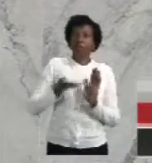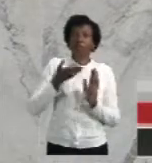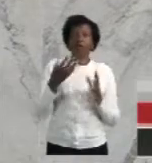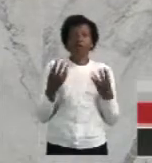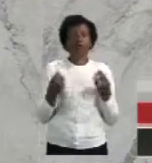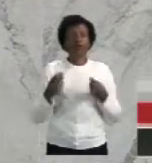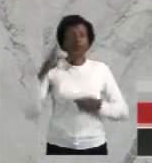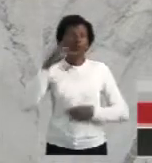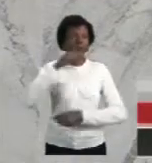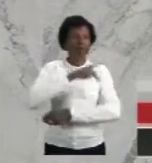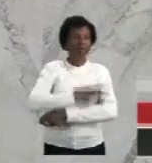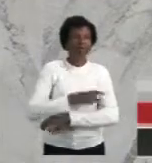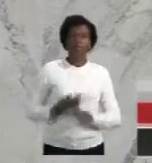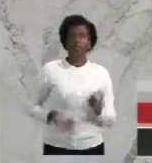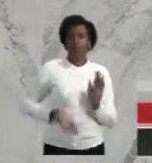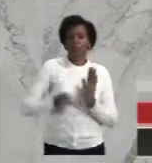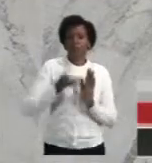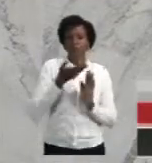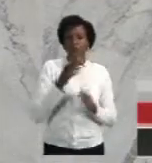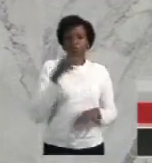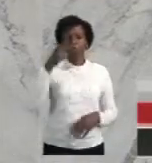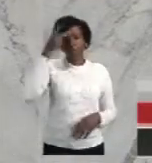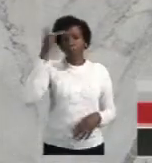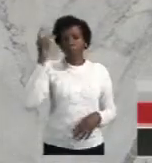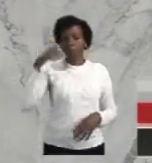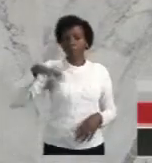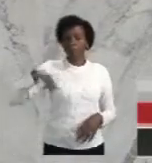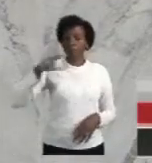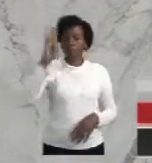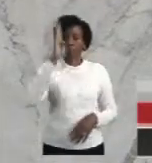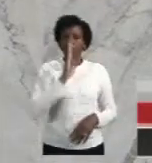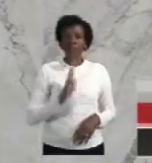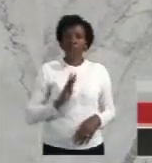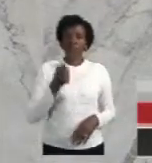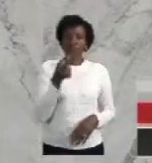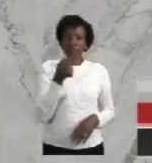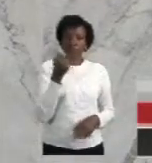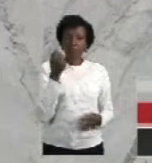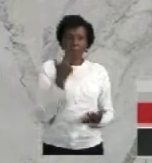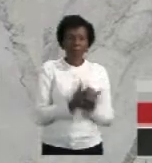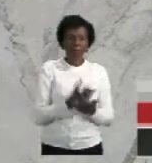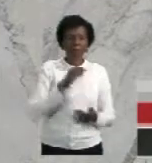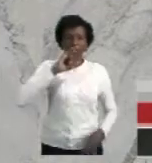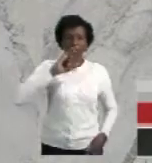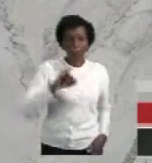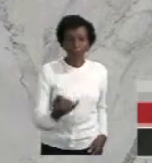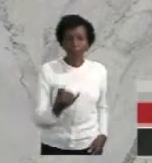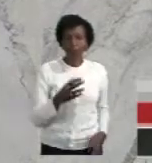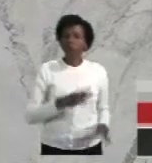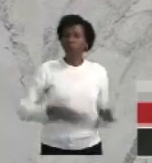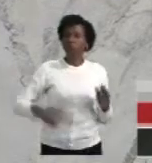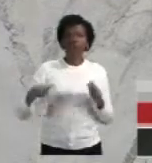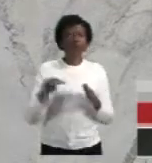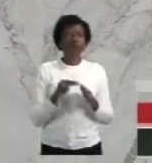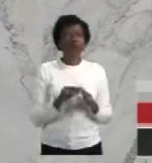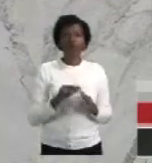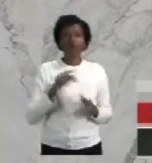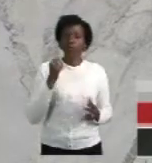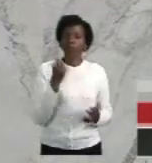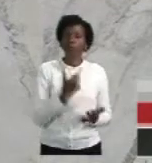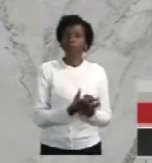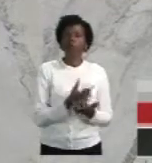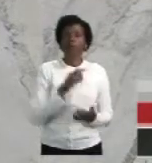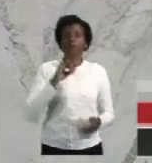pedágios altíssimos. O brasileiro paga imposto em tudo o que ele faz. Tudo o que ele faz, ele paga